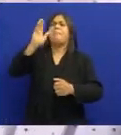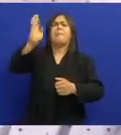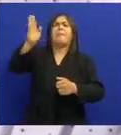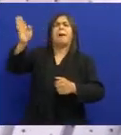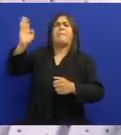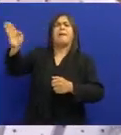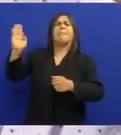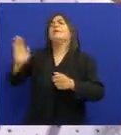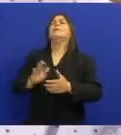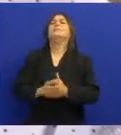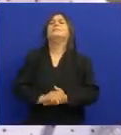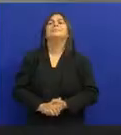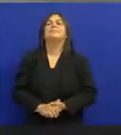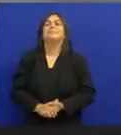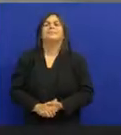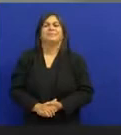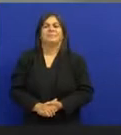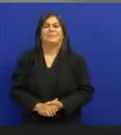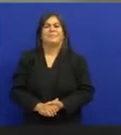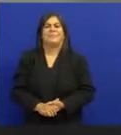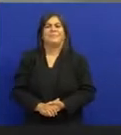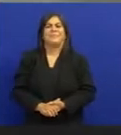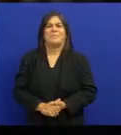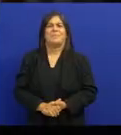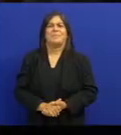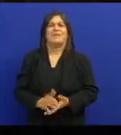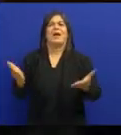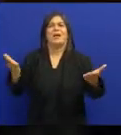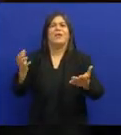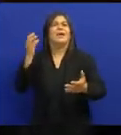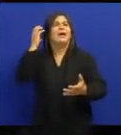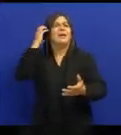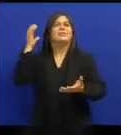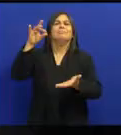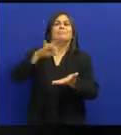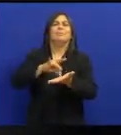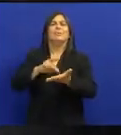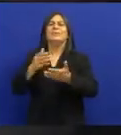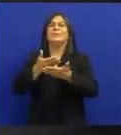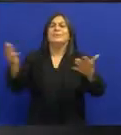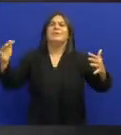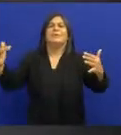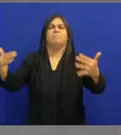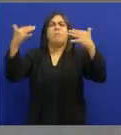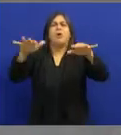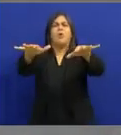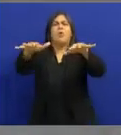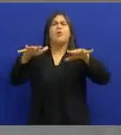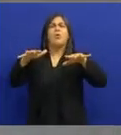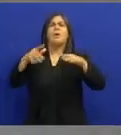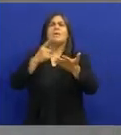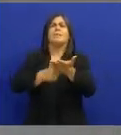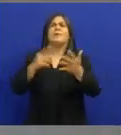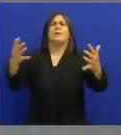ganhava Os desafios Uma das Uma Uma nossas Rádios Concentra Numeroso Público Para uma De suas Audições